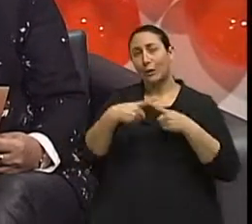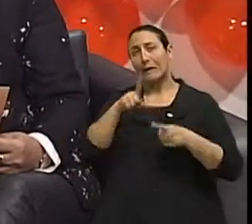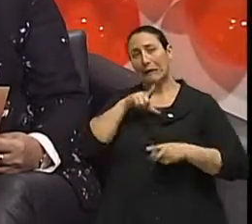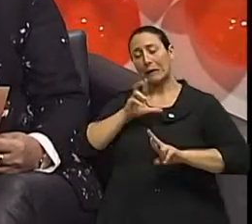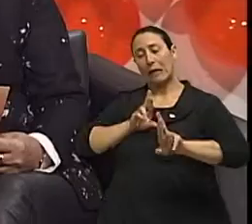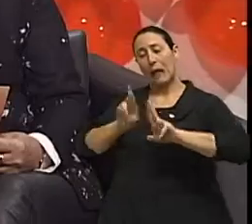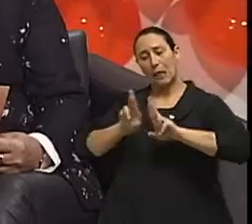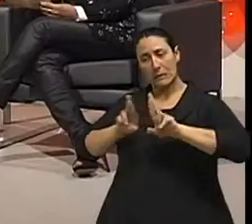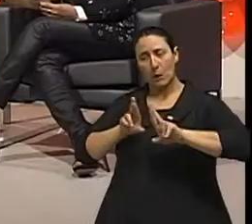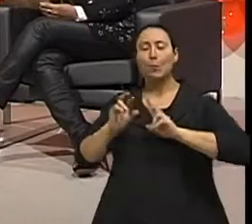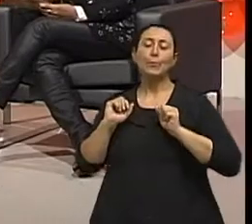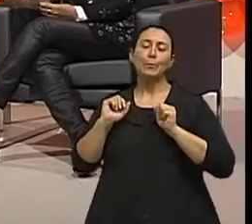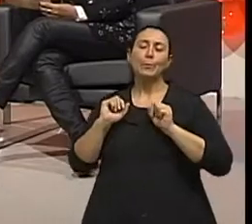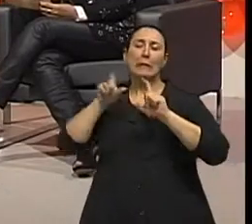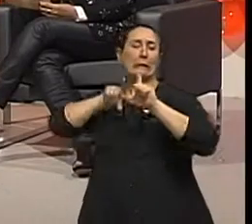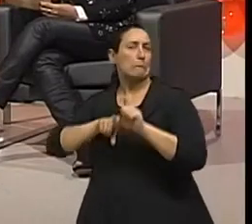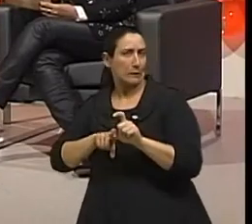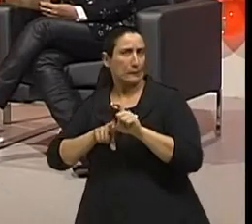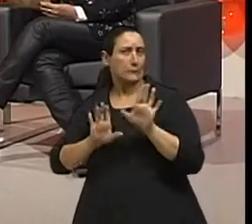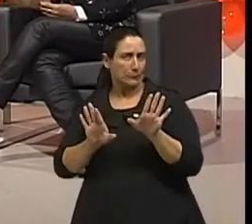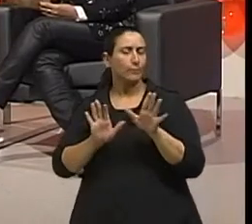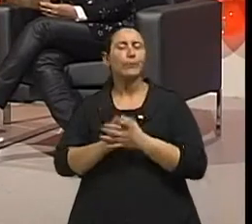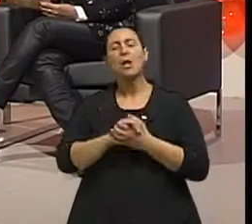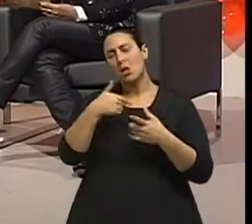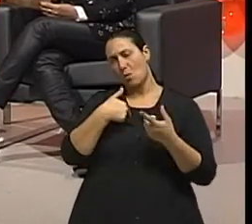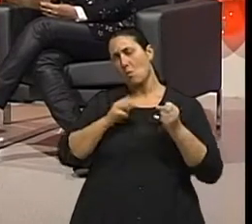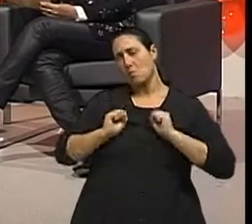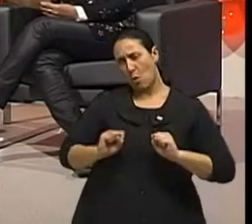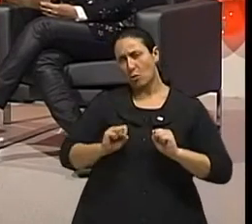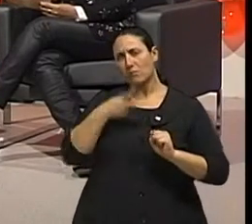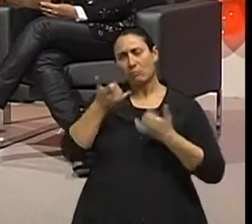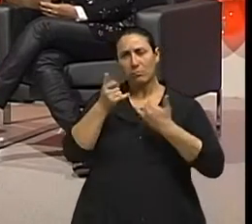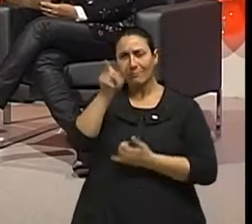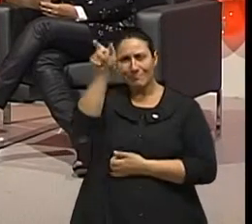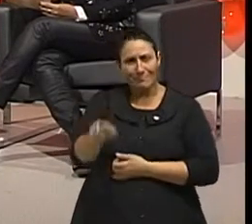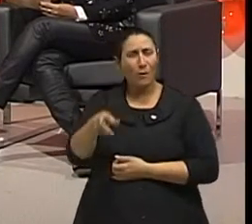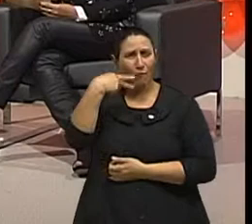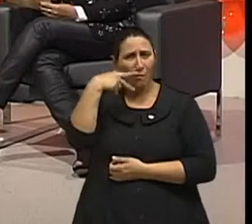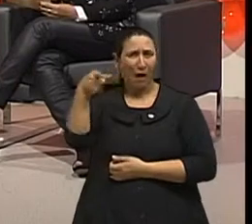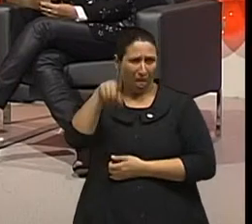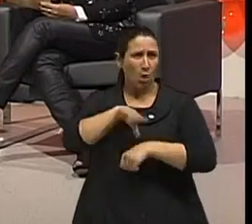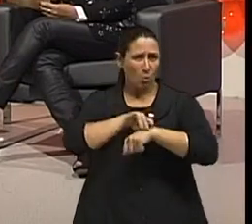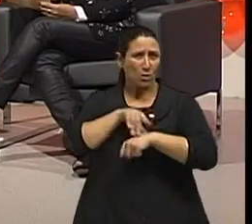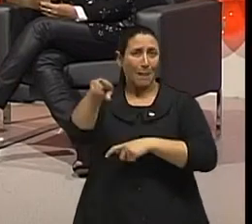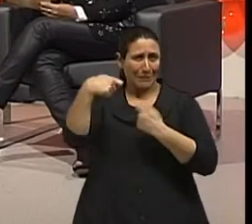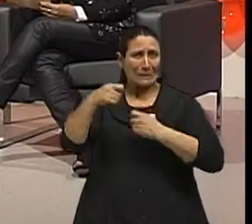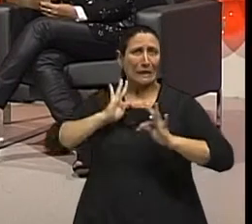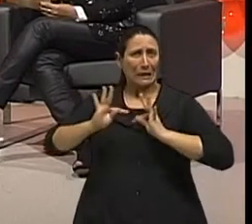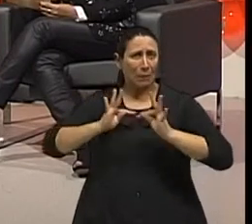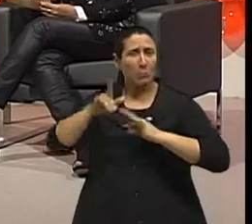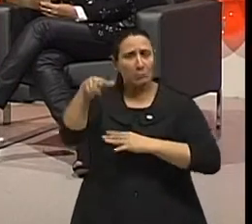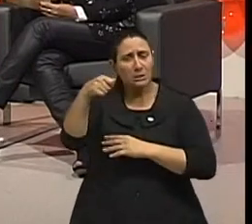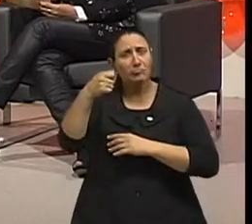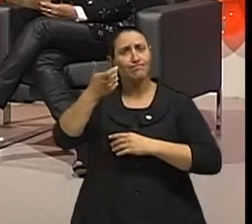dependência, né, doutor? Posso considerar um fumante como uma pessoa doente que precisa de tratamento? Excelente. Na